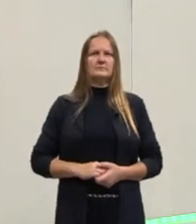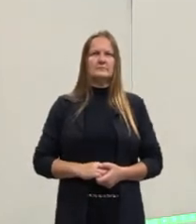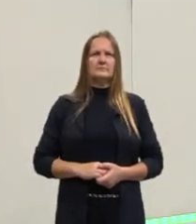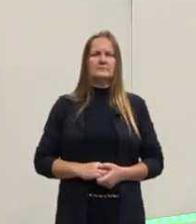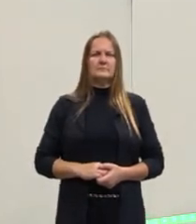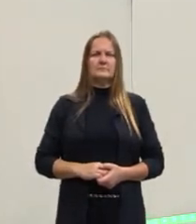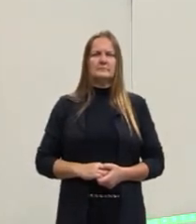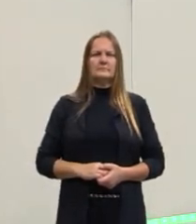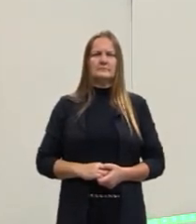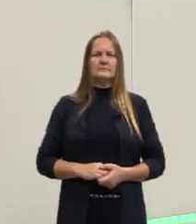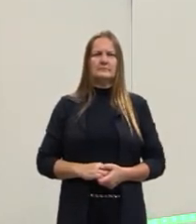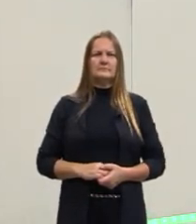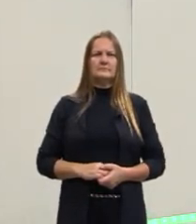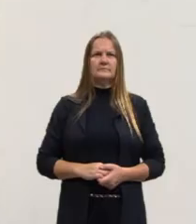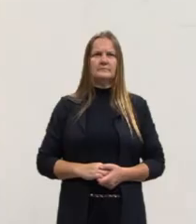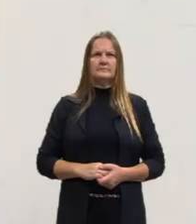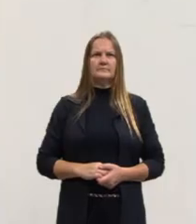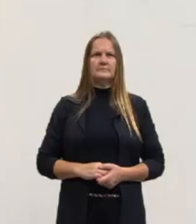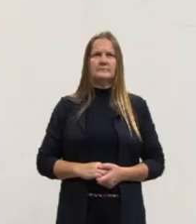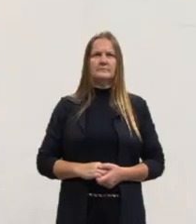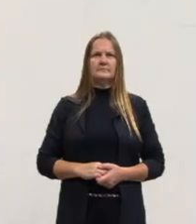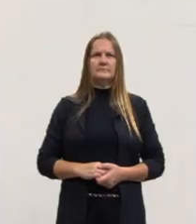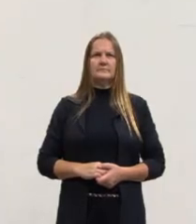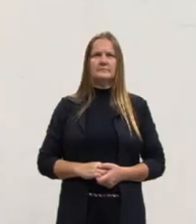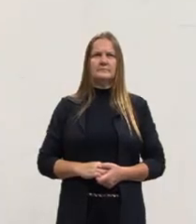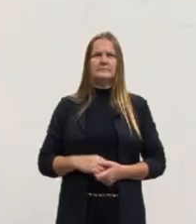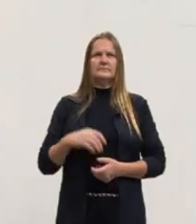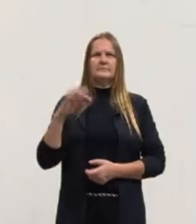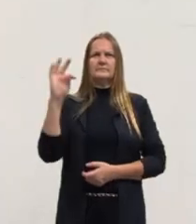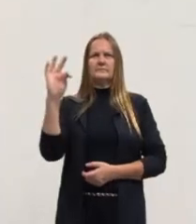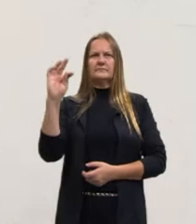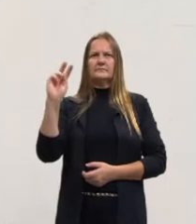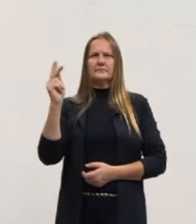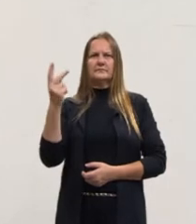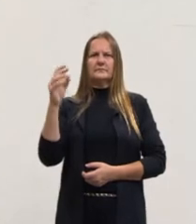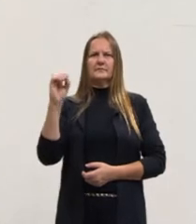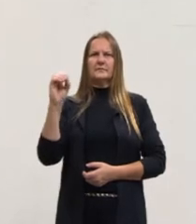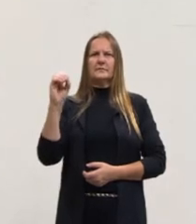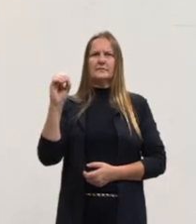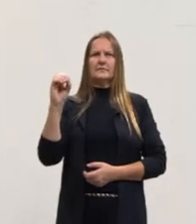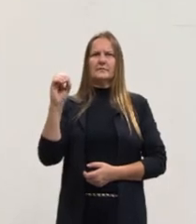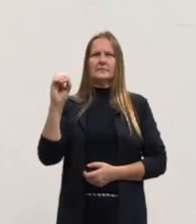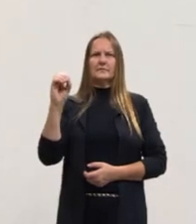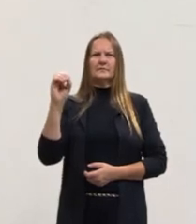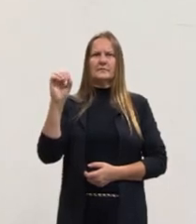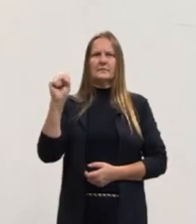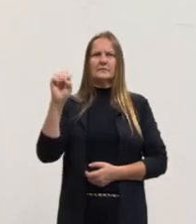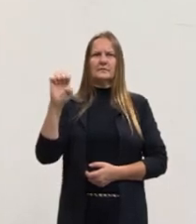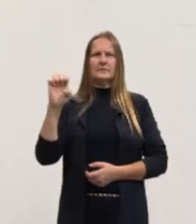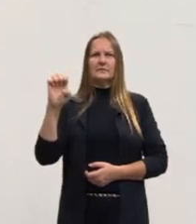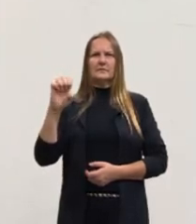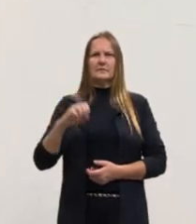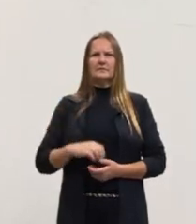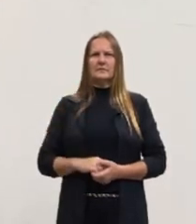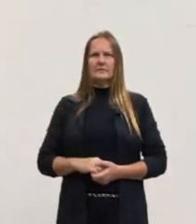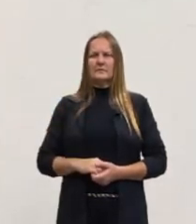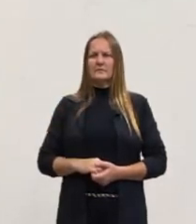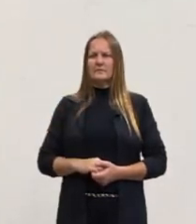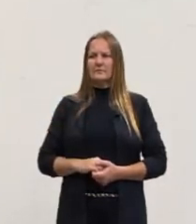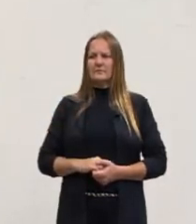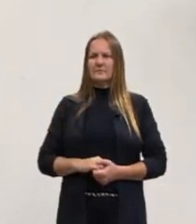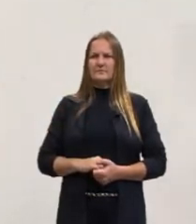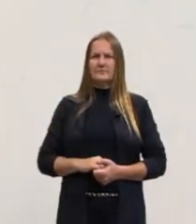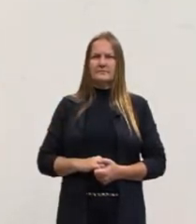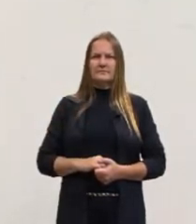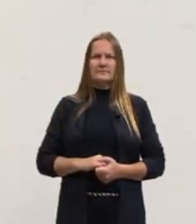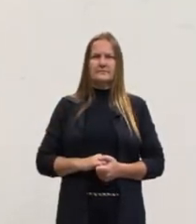Those é o plural de that, para elementos que estão longe do falante. Então, aqui nós temos uma ideia de